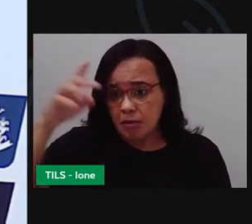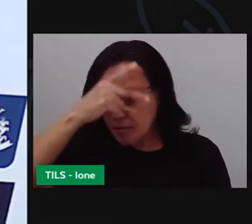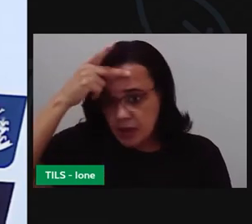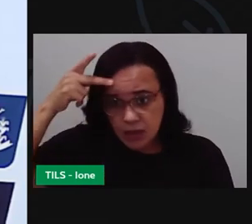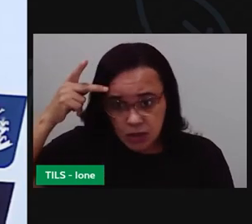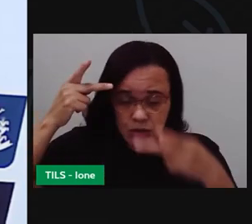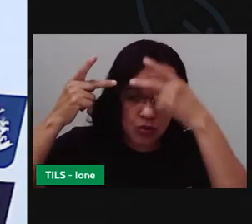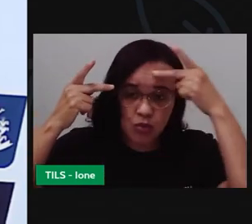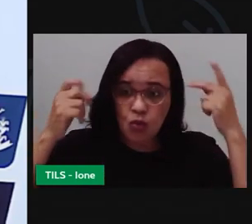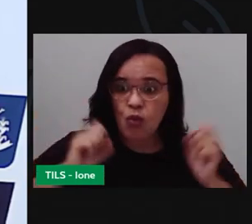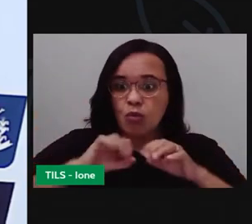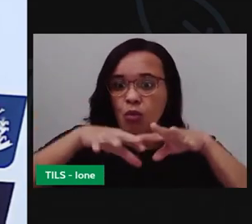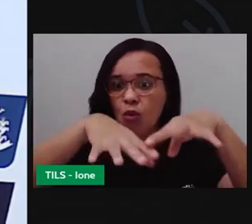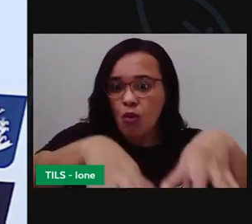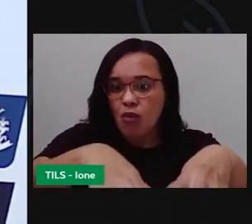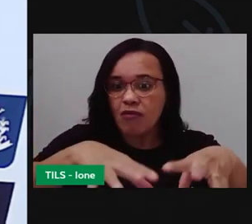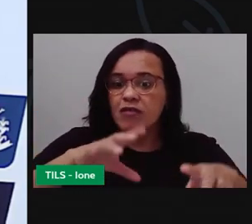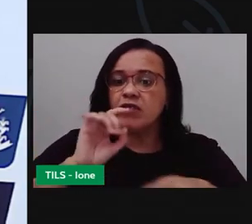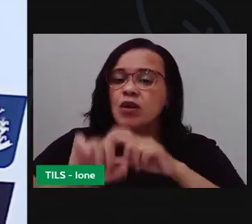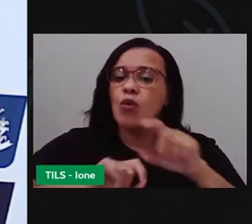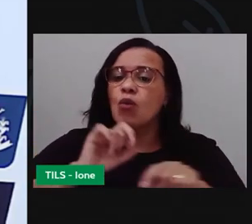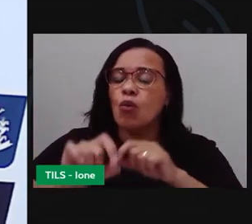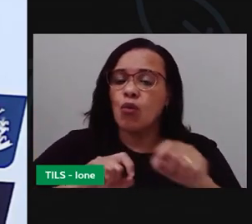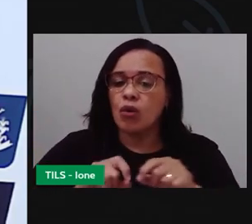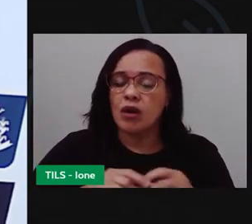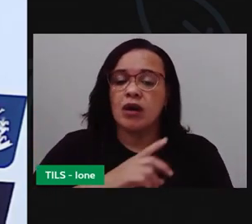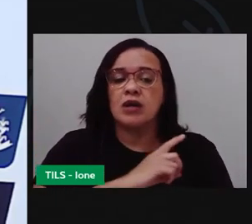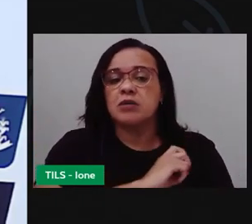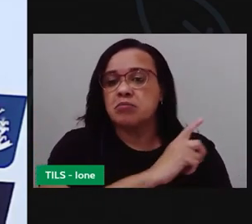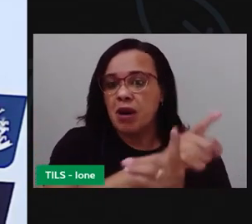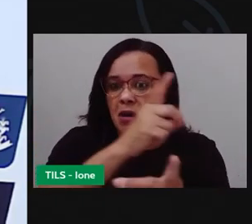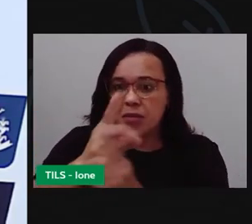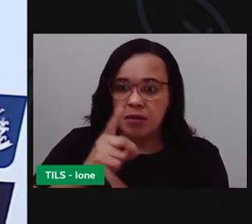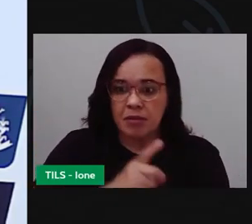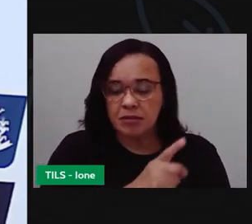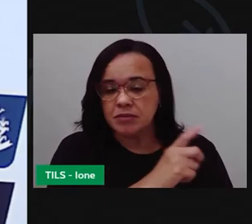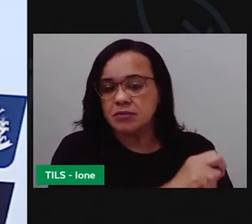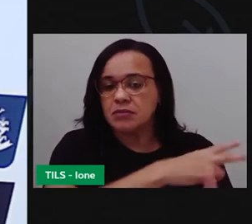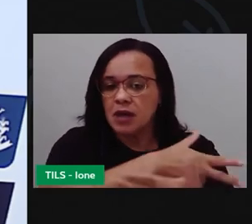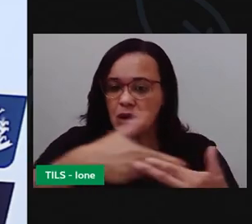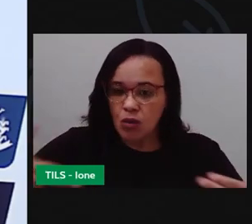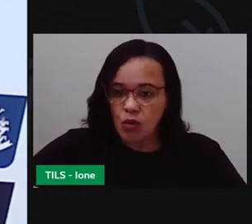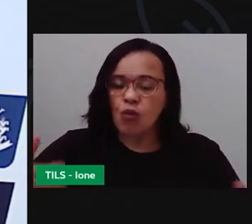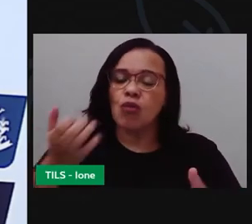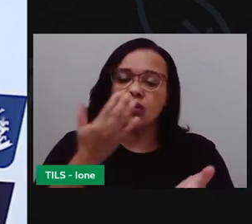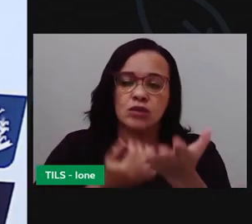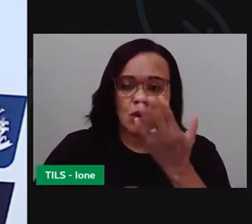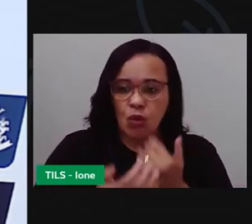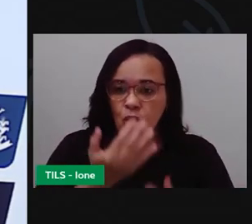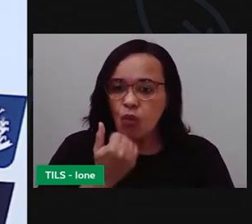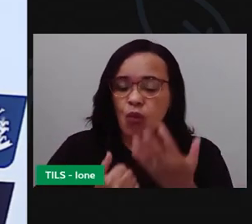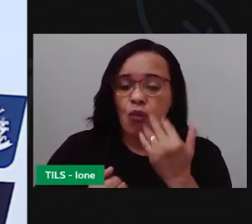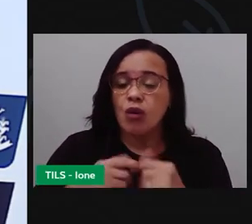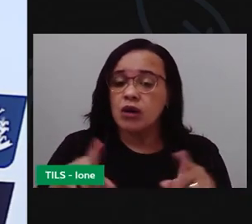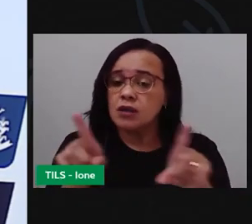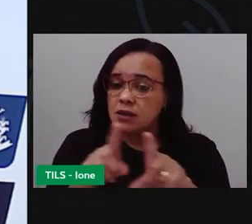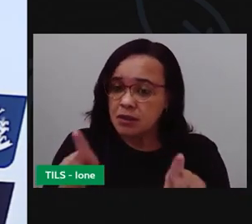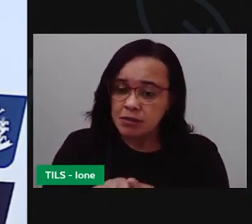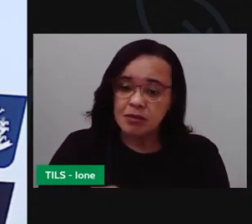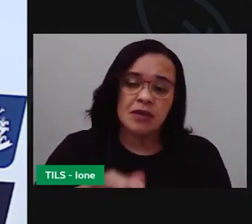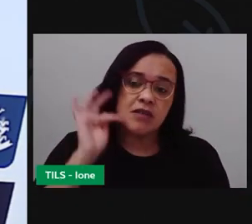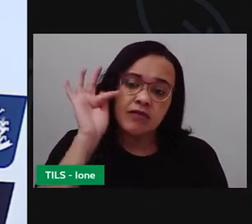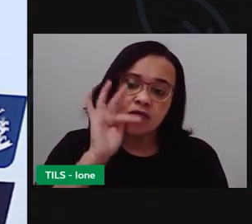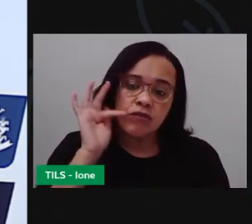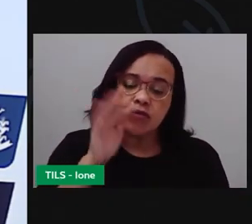produtos aqui. E lá, a gente encontra diferentes produtos, com verduras, comidas